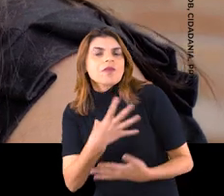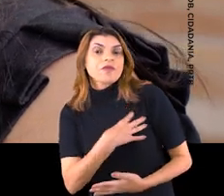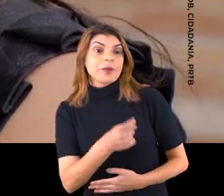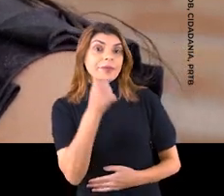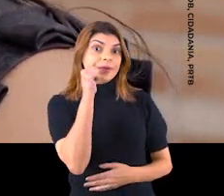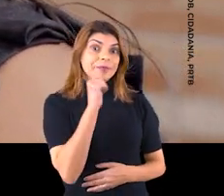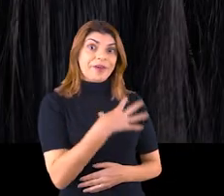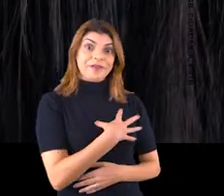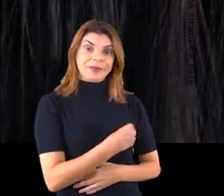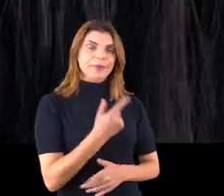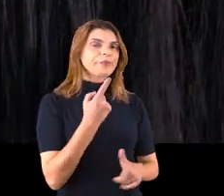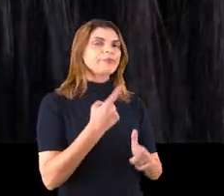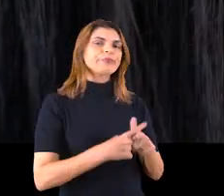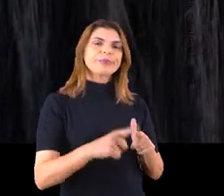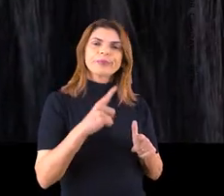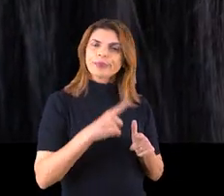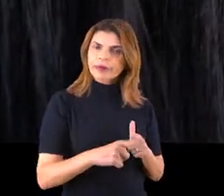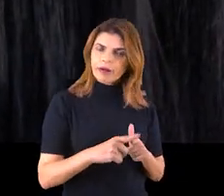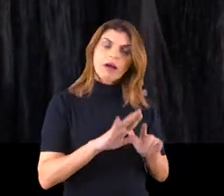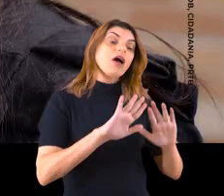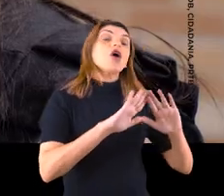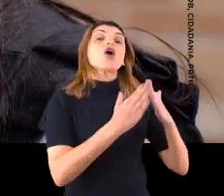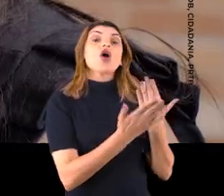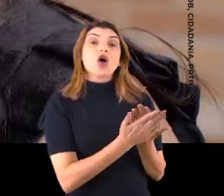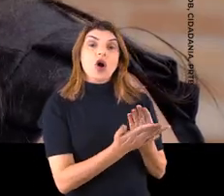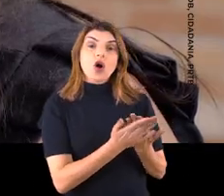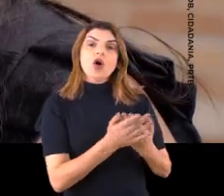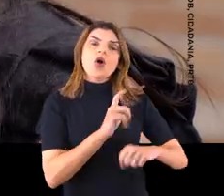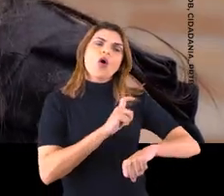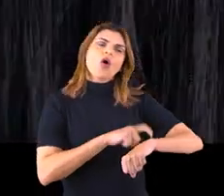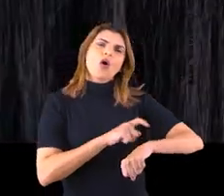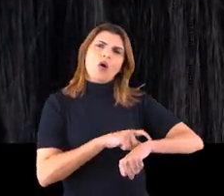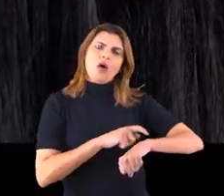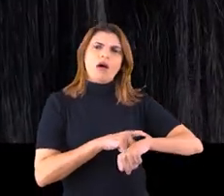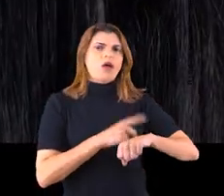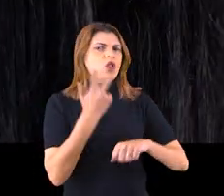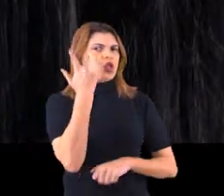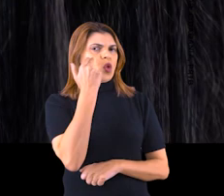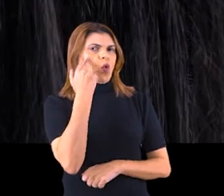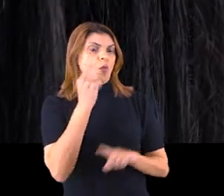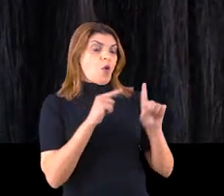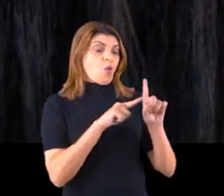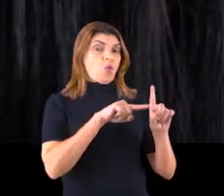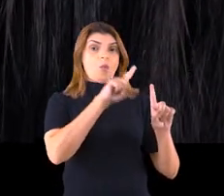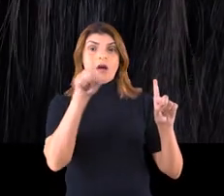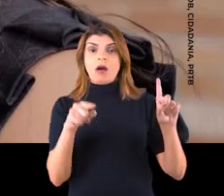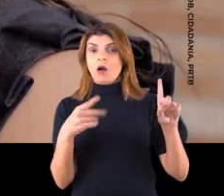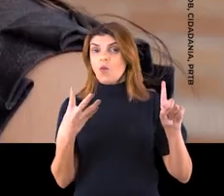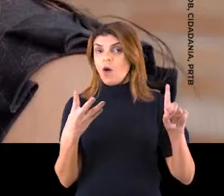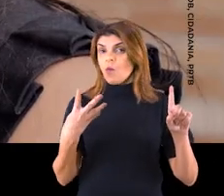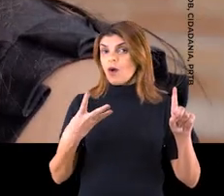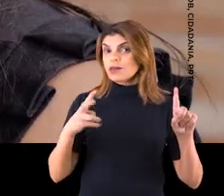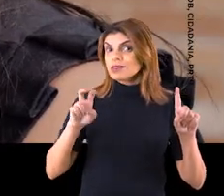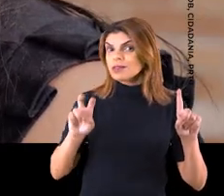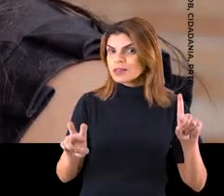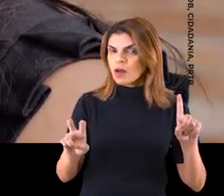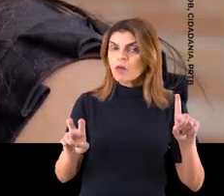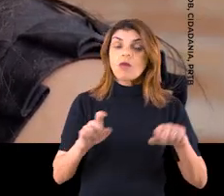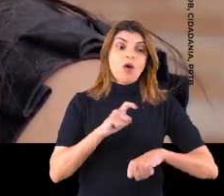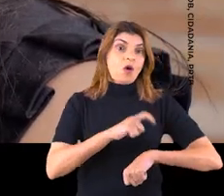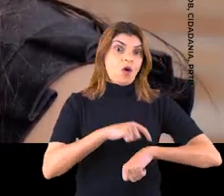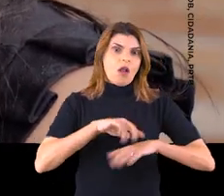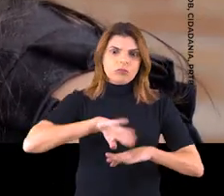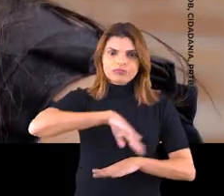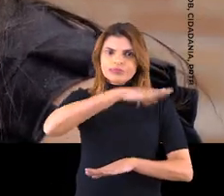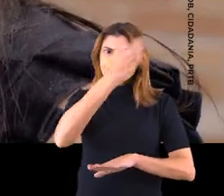filha tem outro problema, porque ela estuda no horário de colégio normal, de 1 às 4h45, né? E com o tempo integral seria